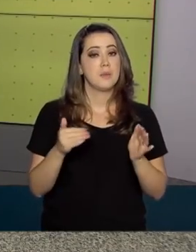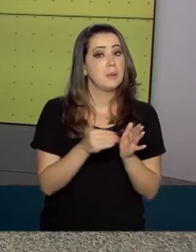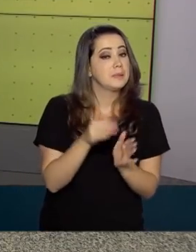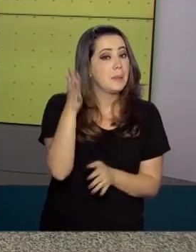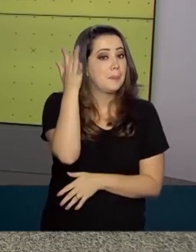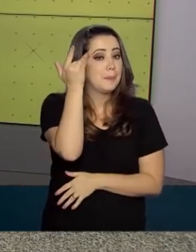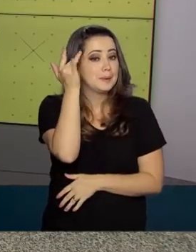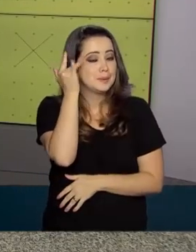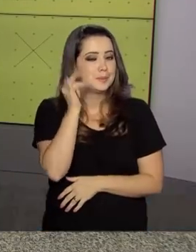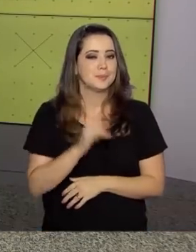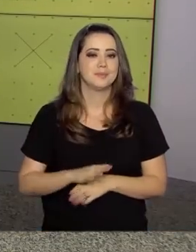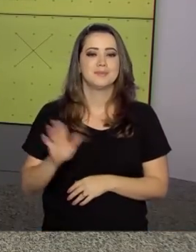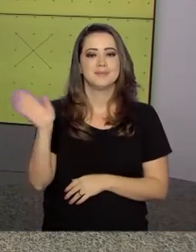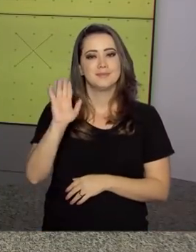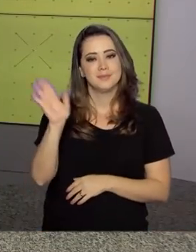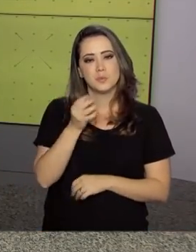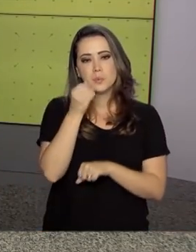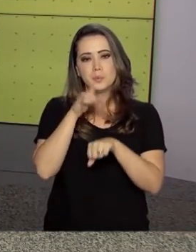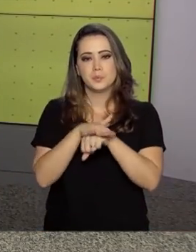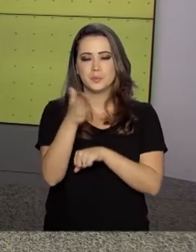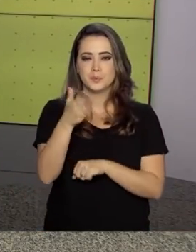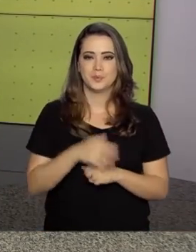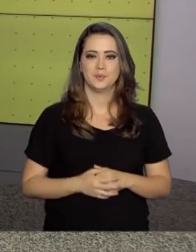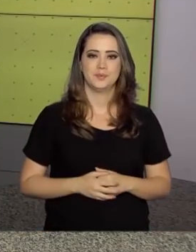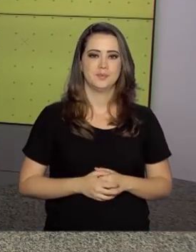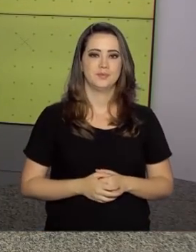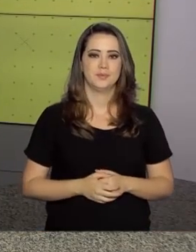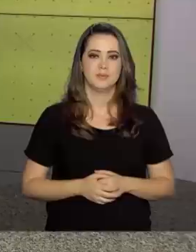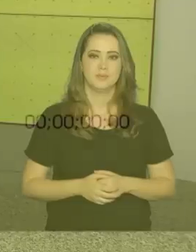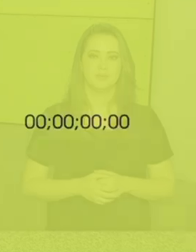Nos encontramos amanhã. Até lá e uma boa noite pra você.